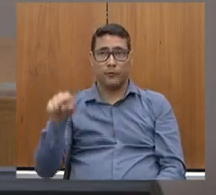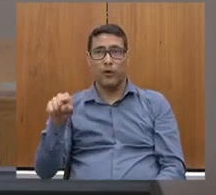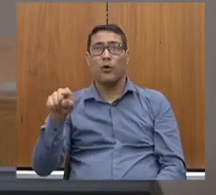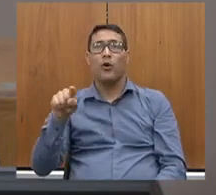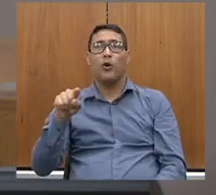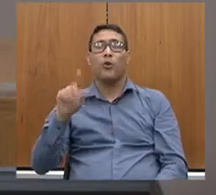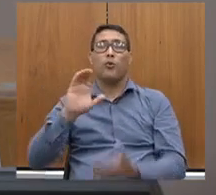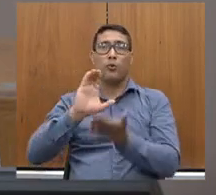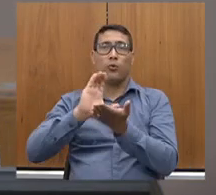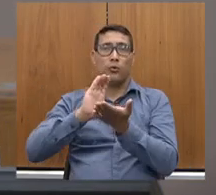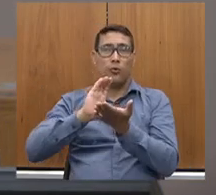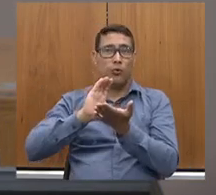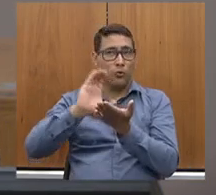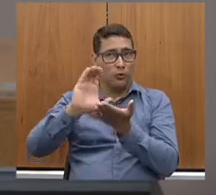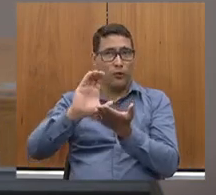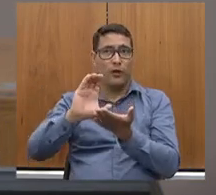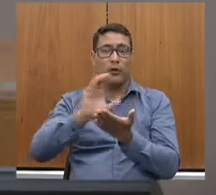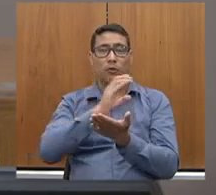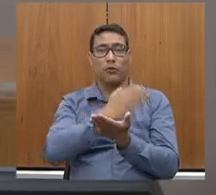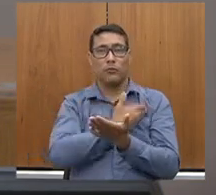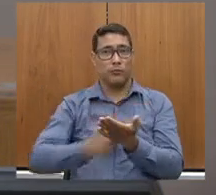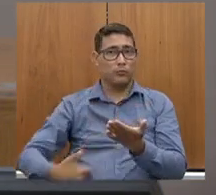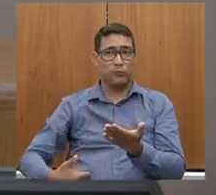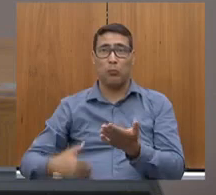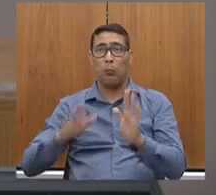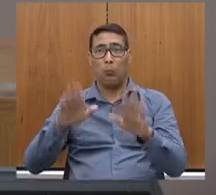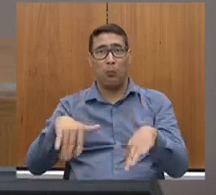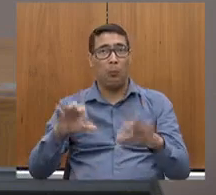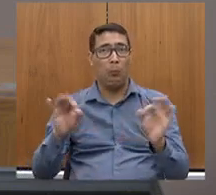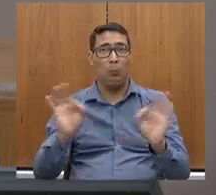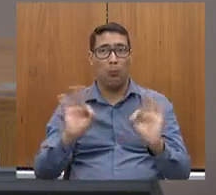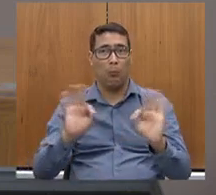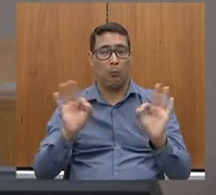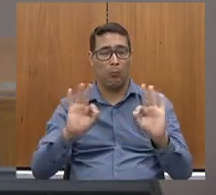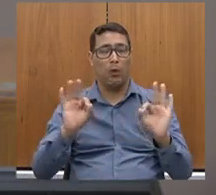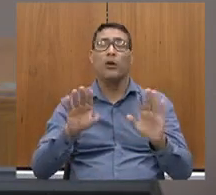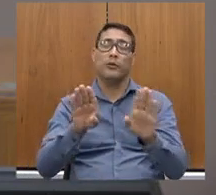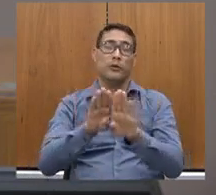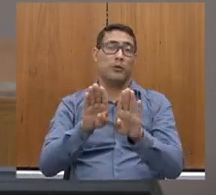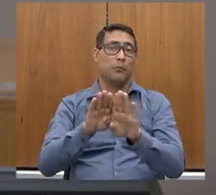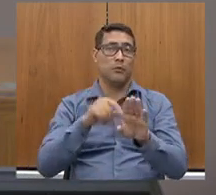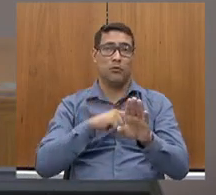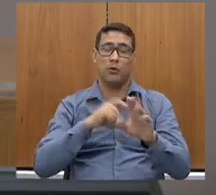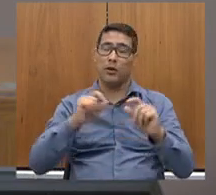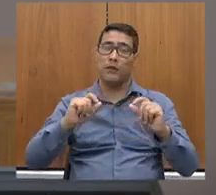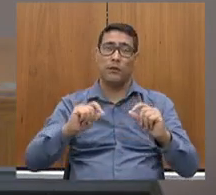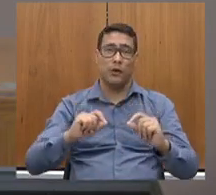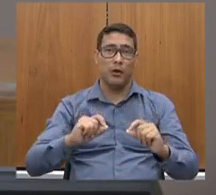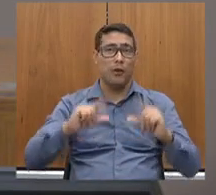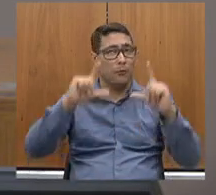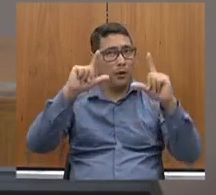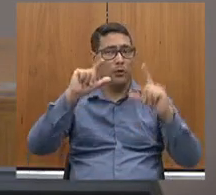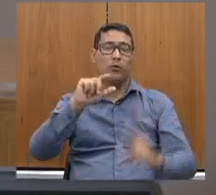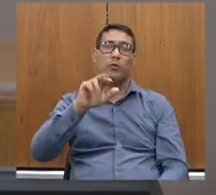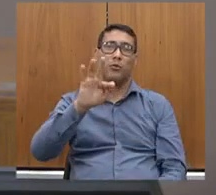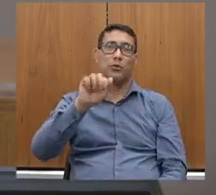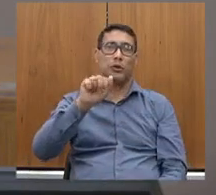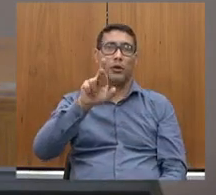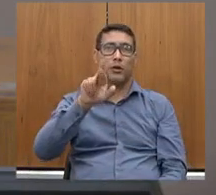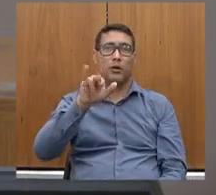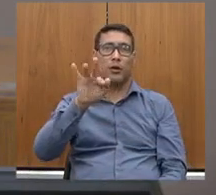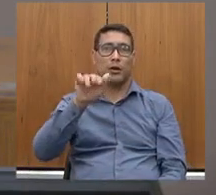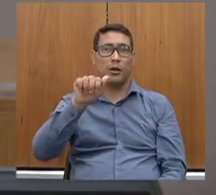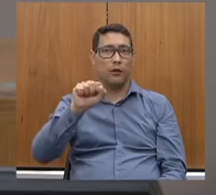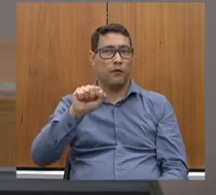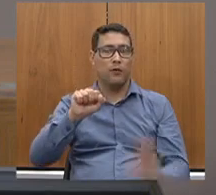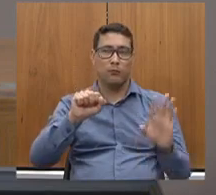colocando um tostão nessas concessões, e também não está havendo aumento de tarifas. Então, o que